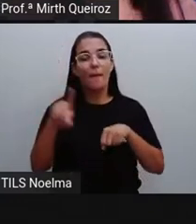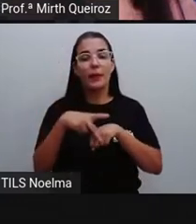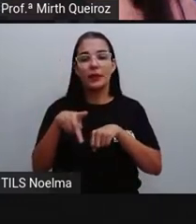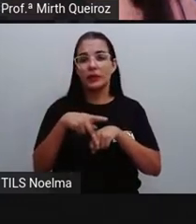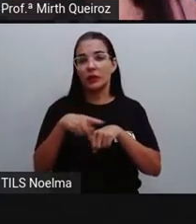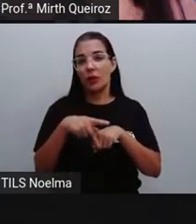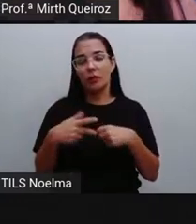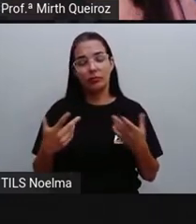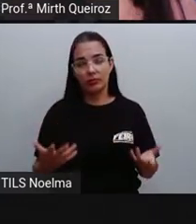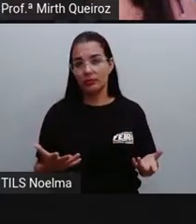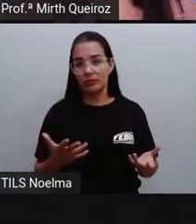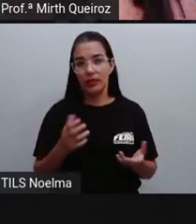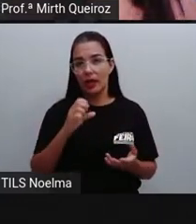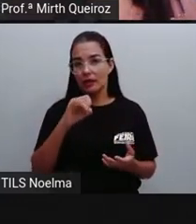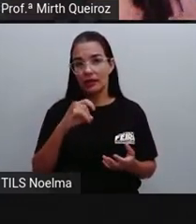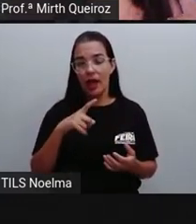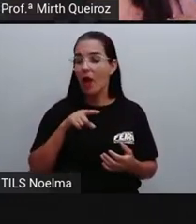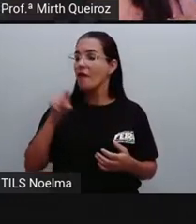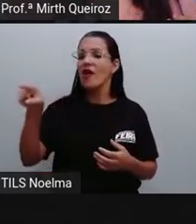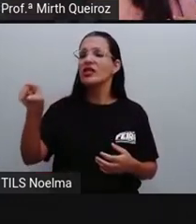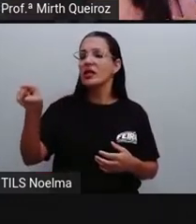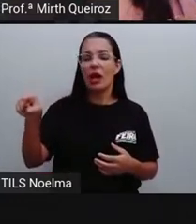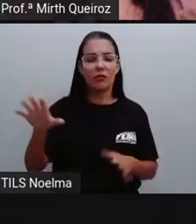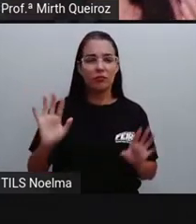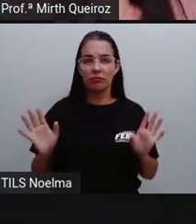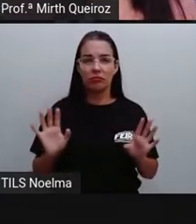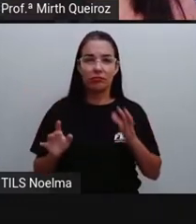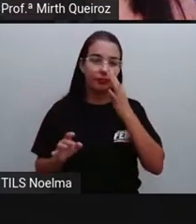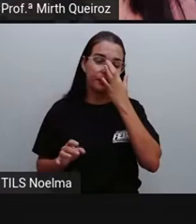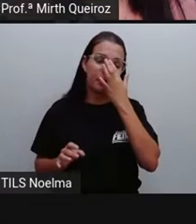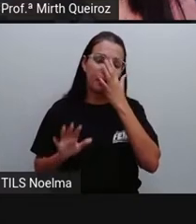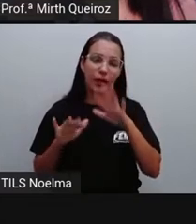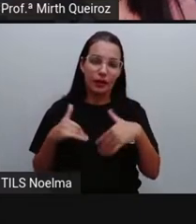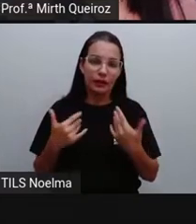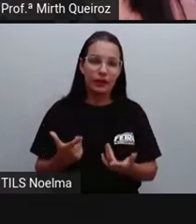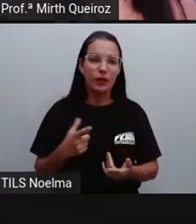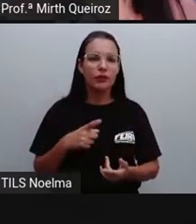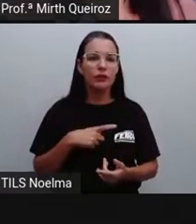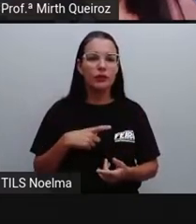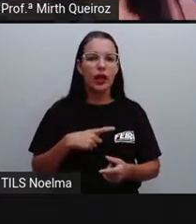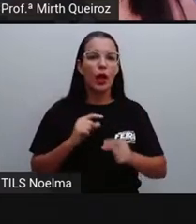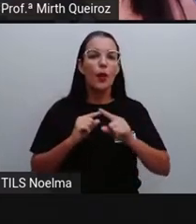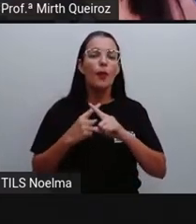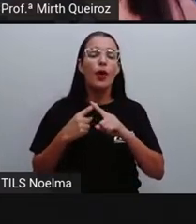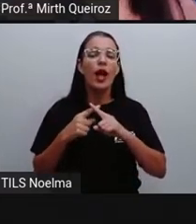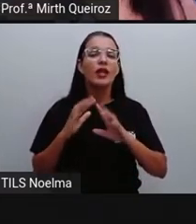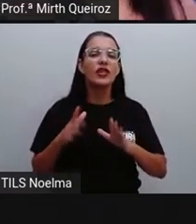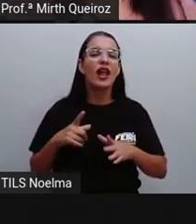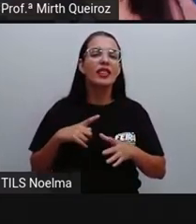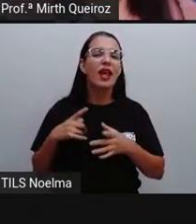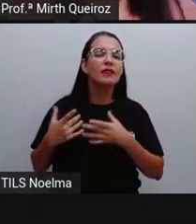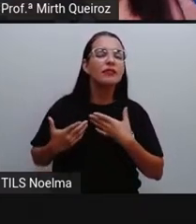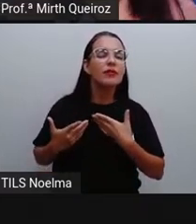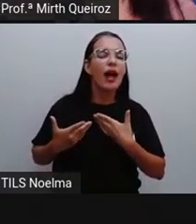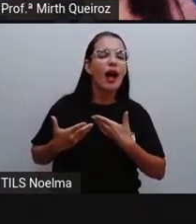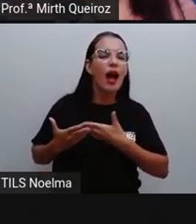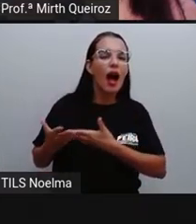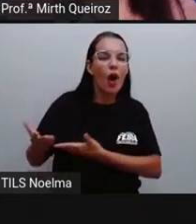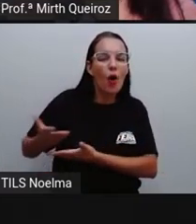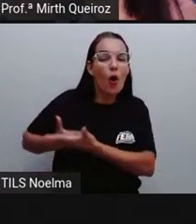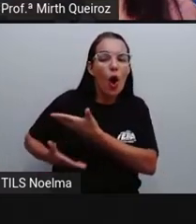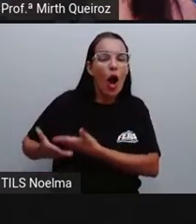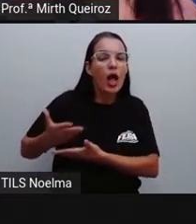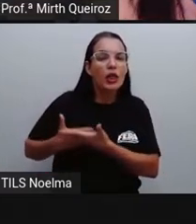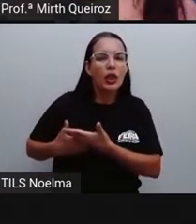gente estiver direcionando a nossa fala para esse interlocutor, porque nós vamos ter ali uma fala direta, né?